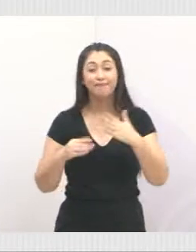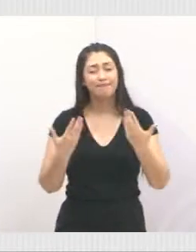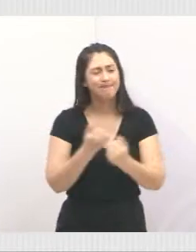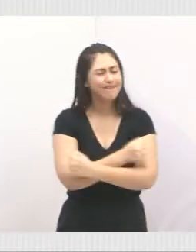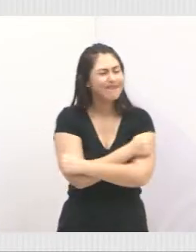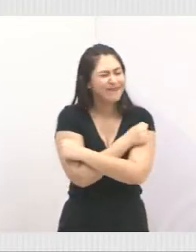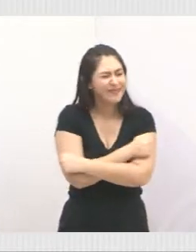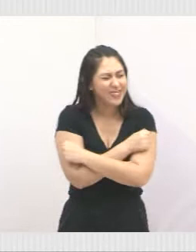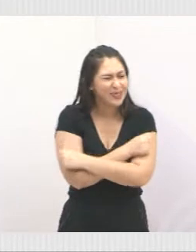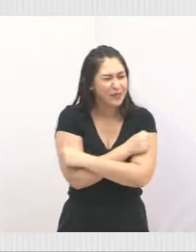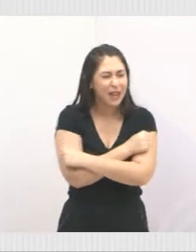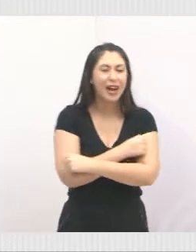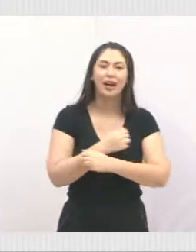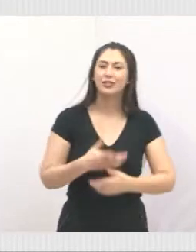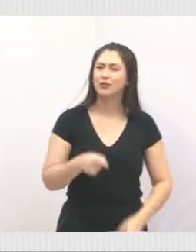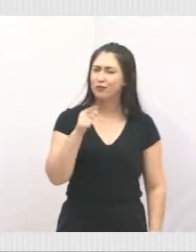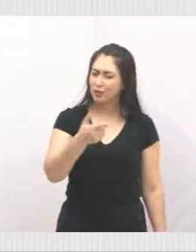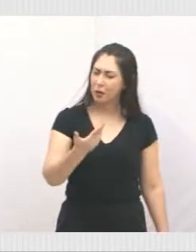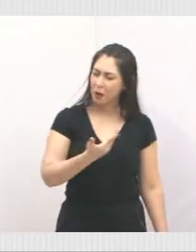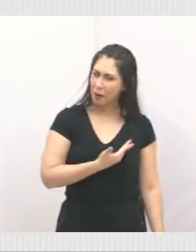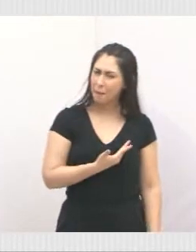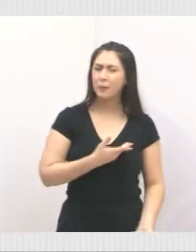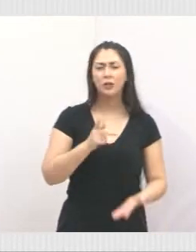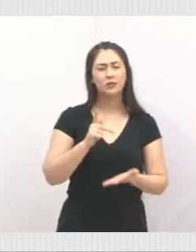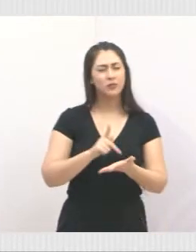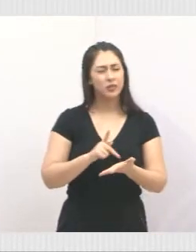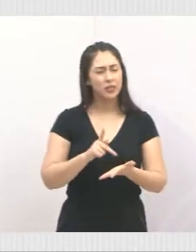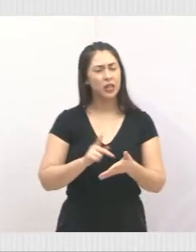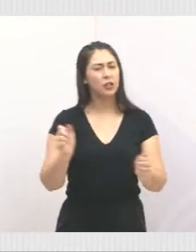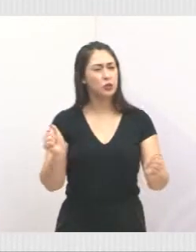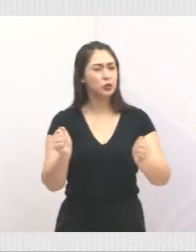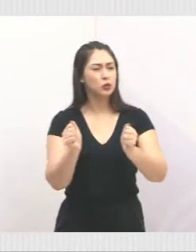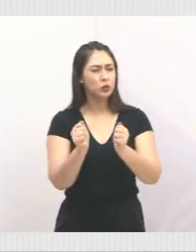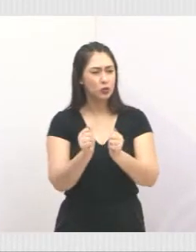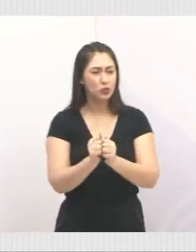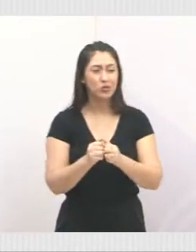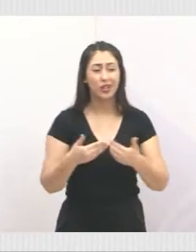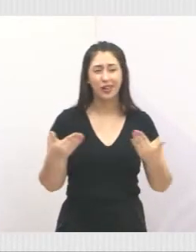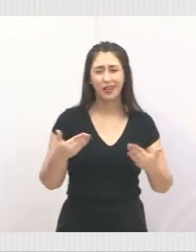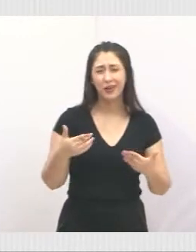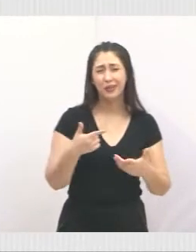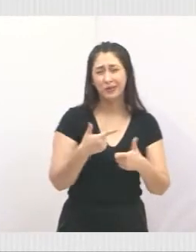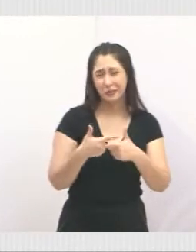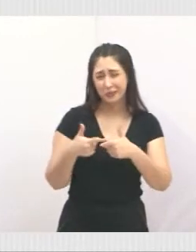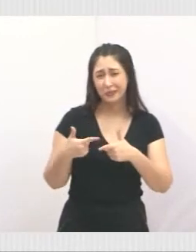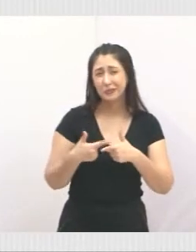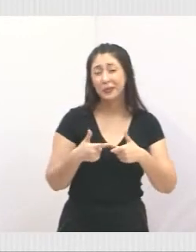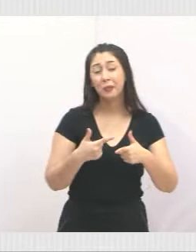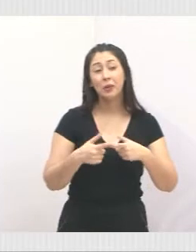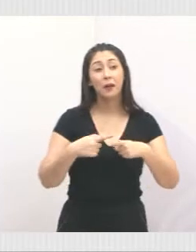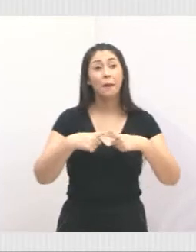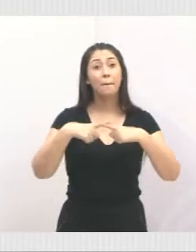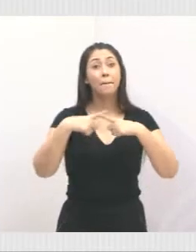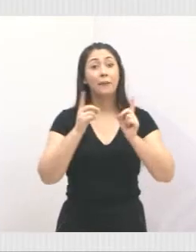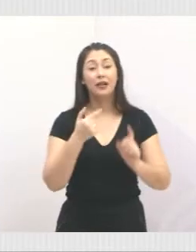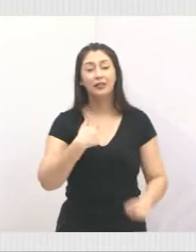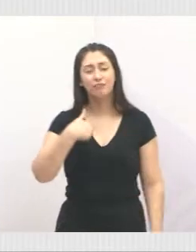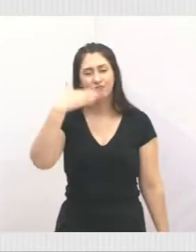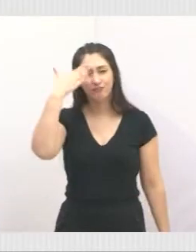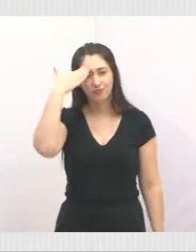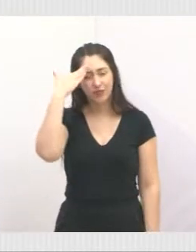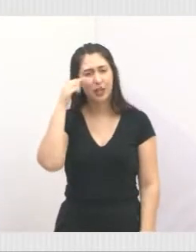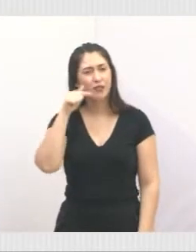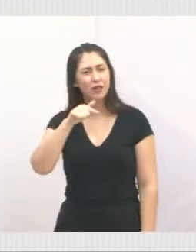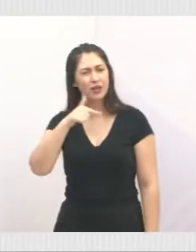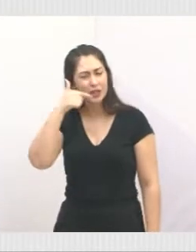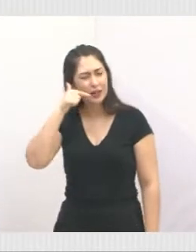grande abraço. Você que é um parceiro nosso, que está passando um momento muito difícil aí, mas eu sei que você vai